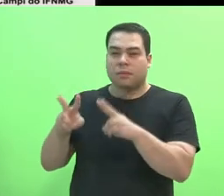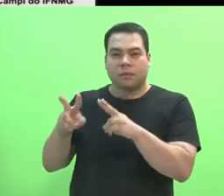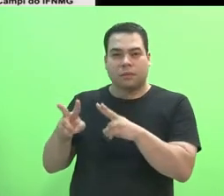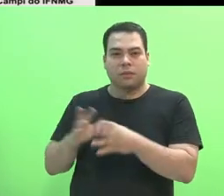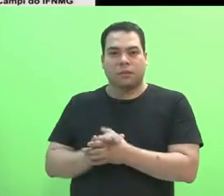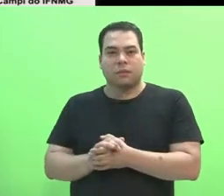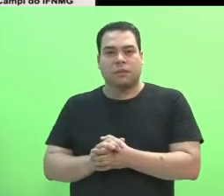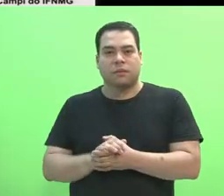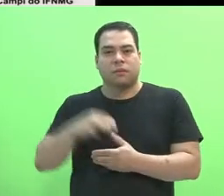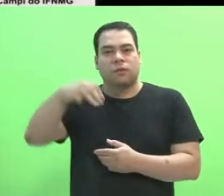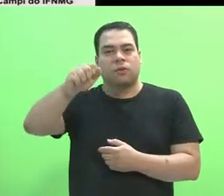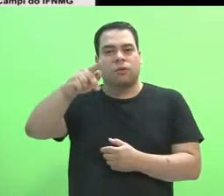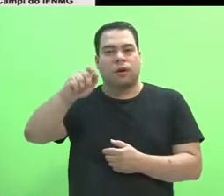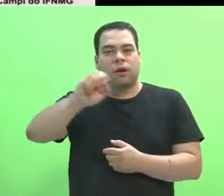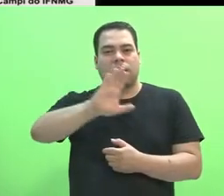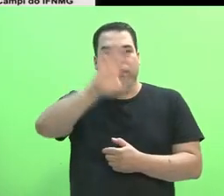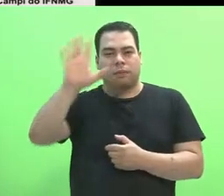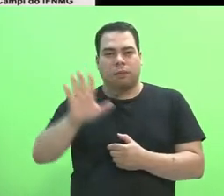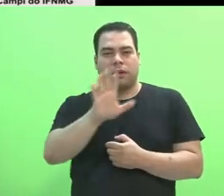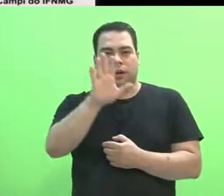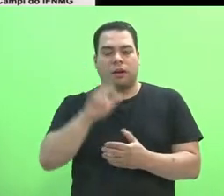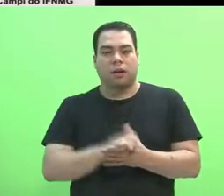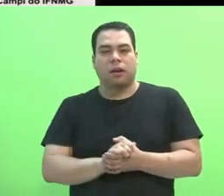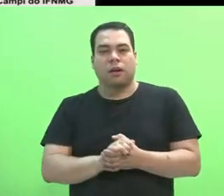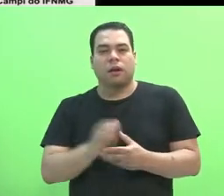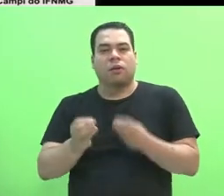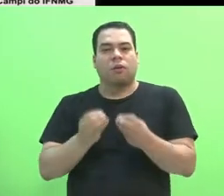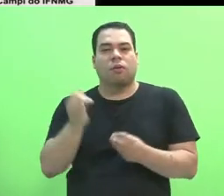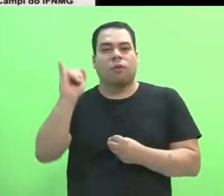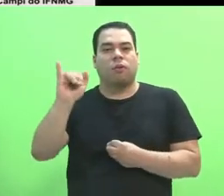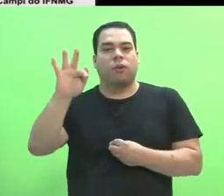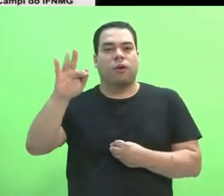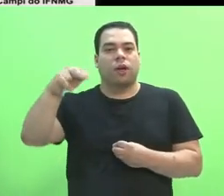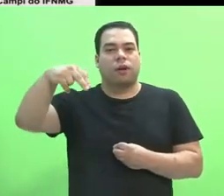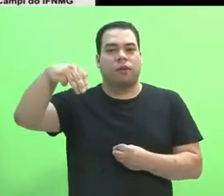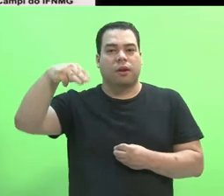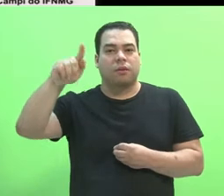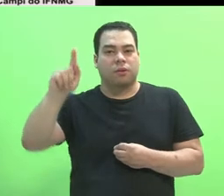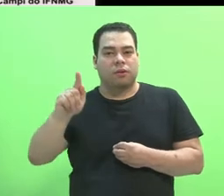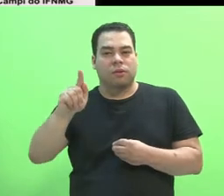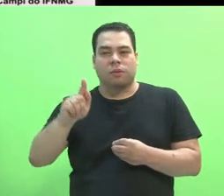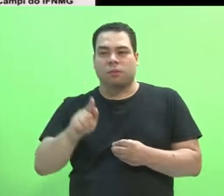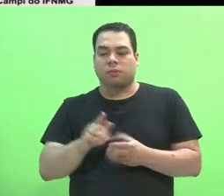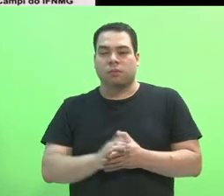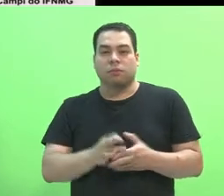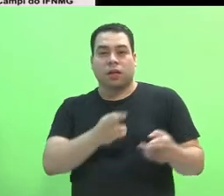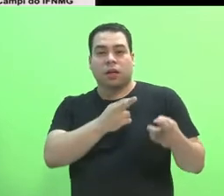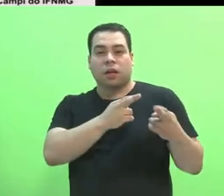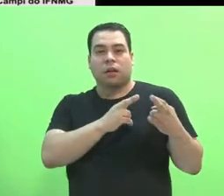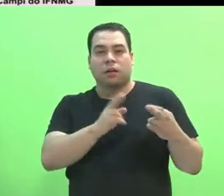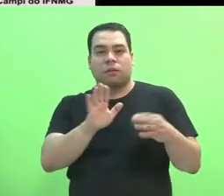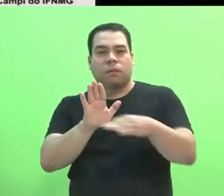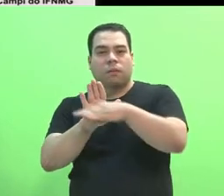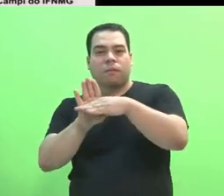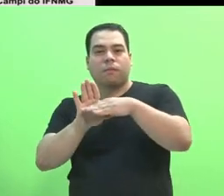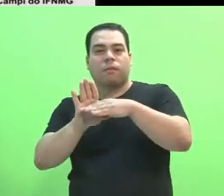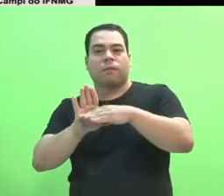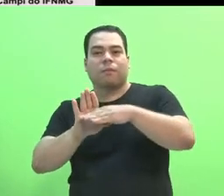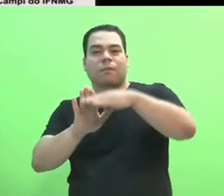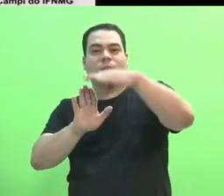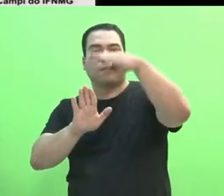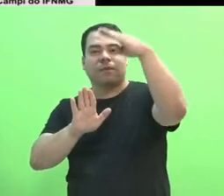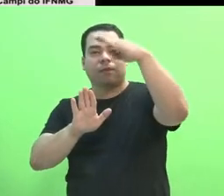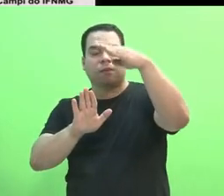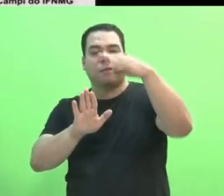Podemos observar, neste mapa, que o IFMG tem uma abrangência em quase toda metade do